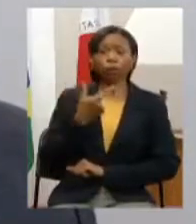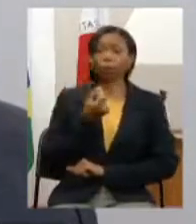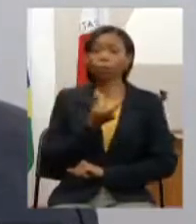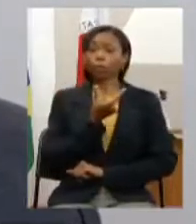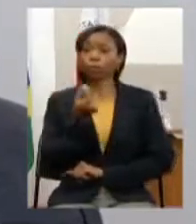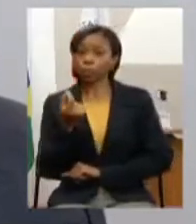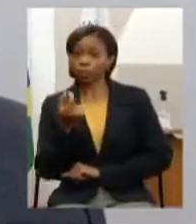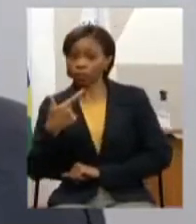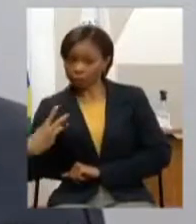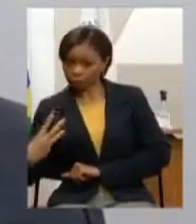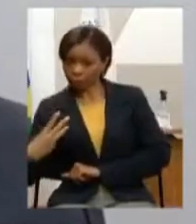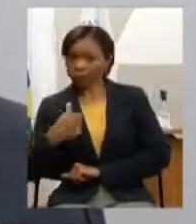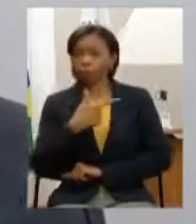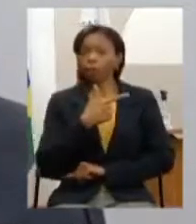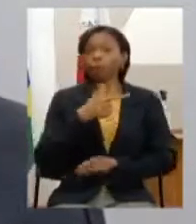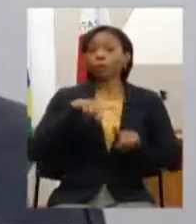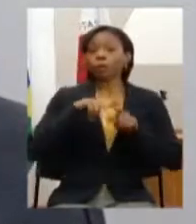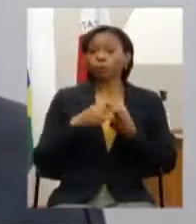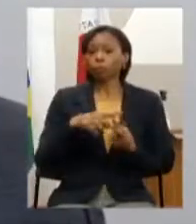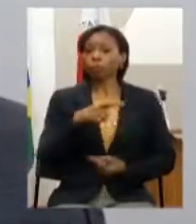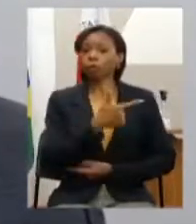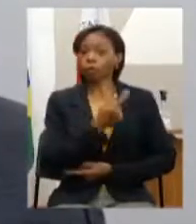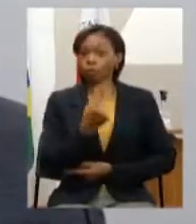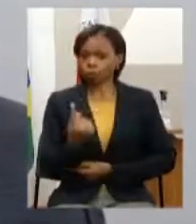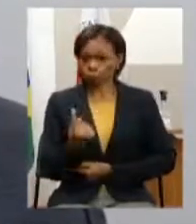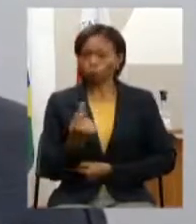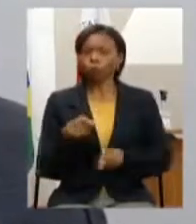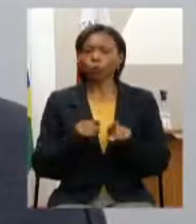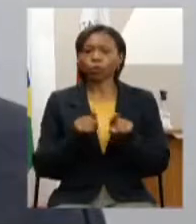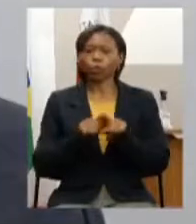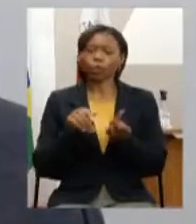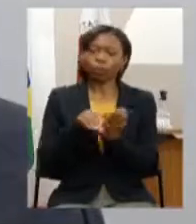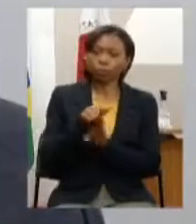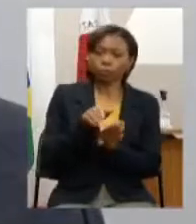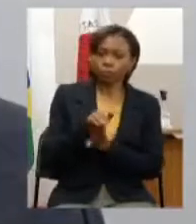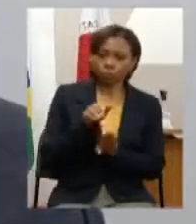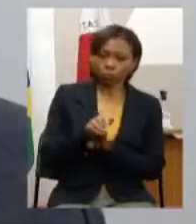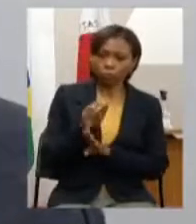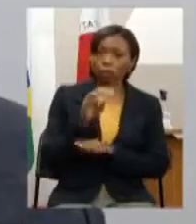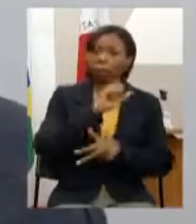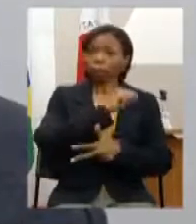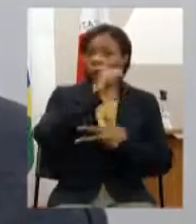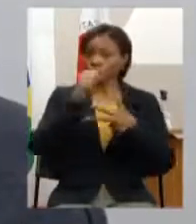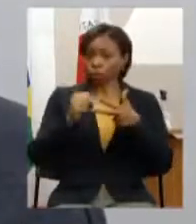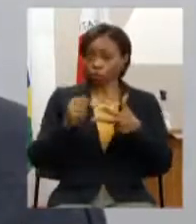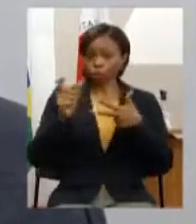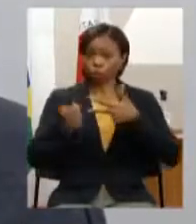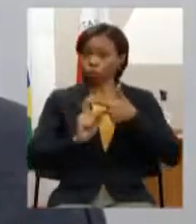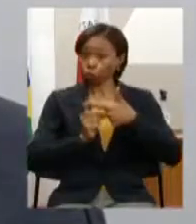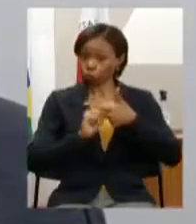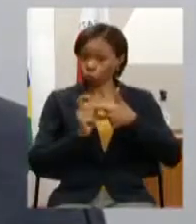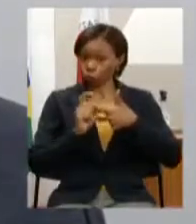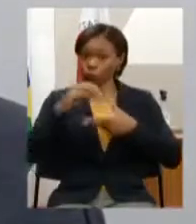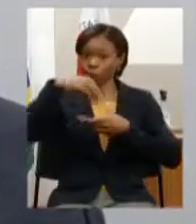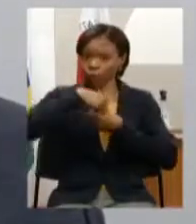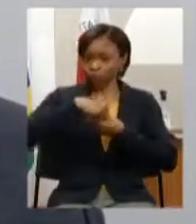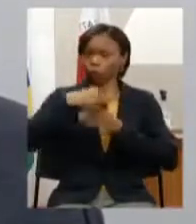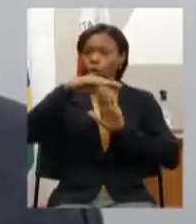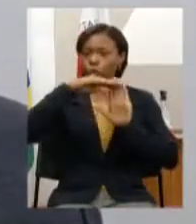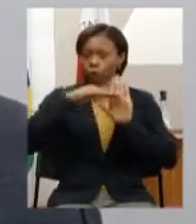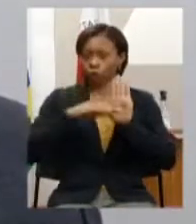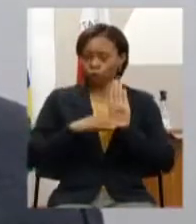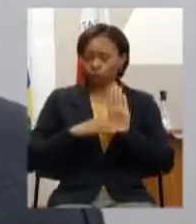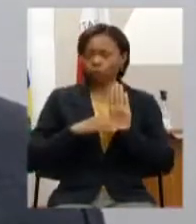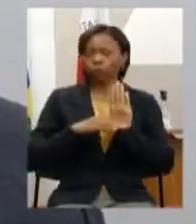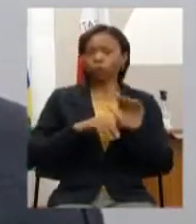21 e de recomendações ao poder executivo no âmbito dos programas desenvolvimento da infraestrutura do norte